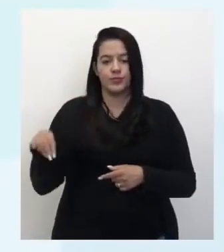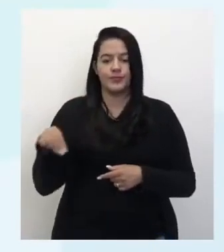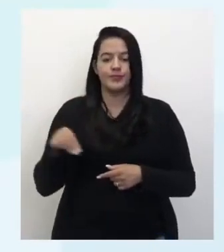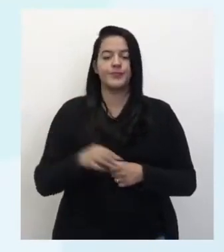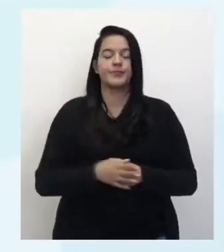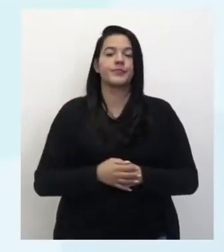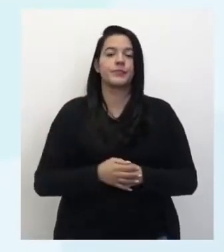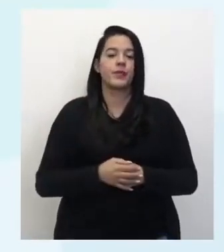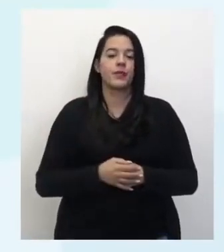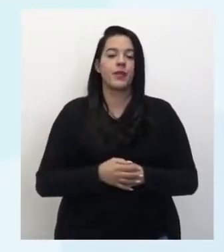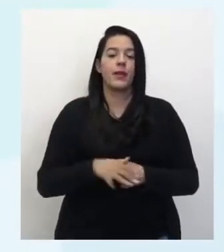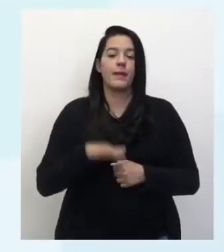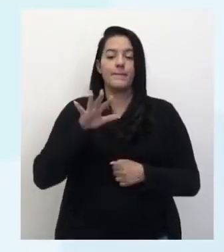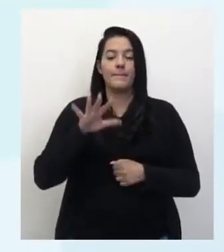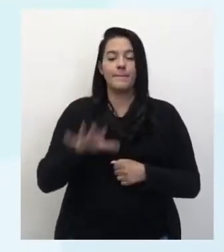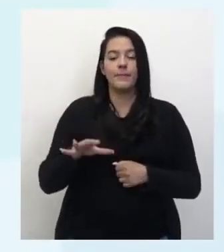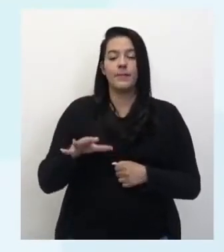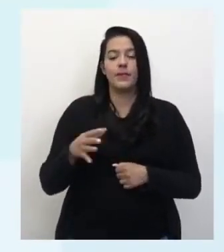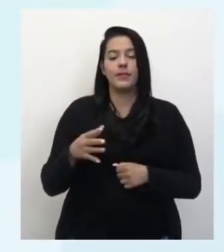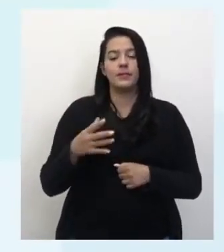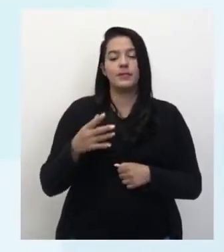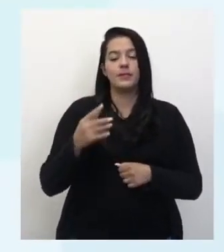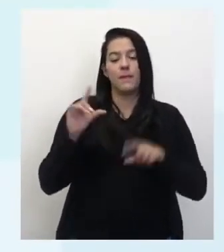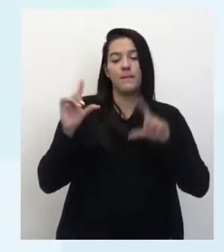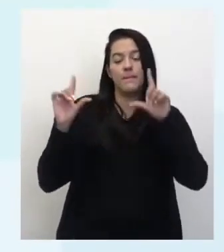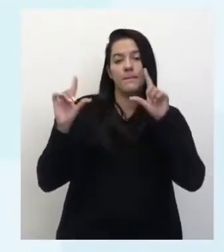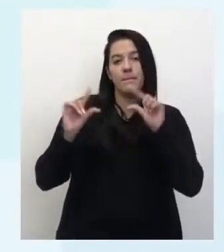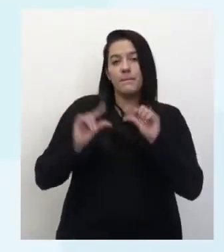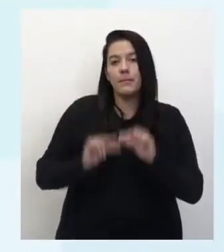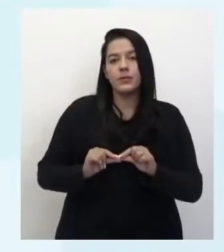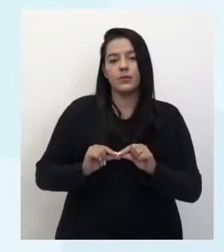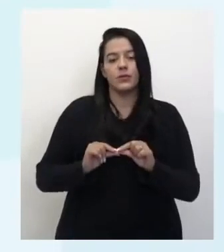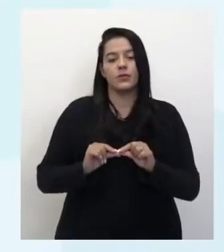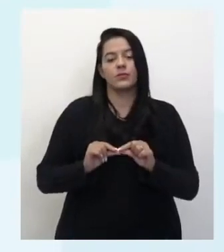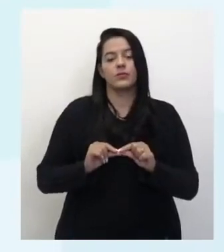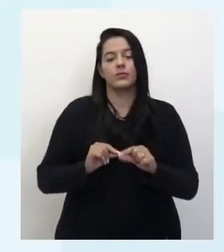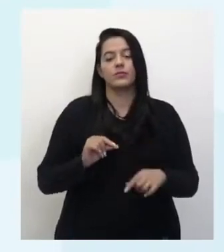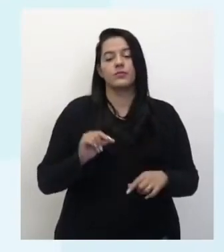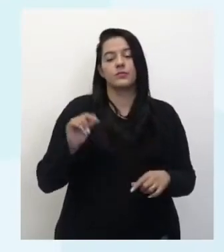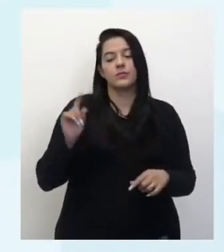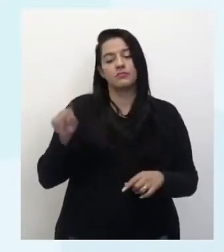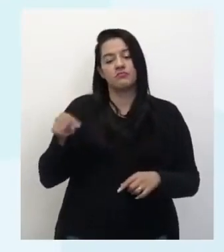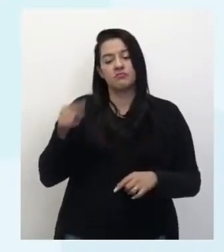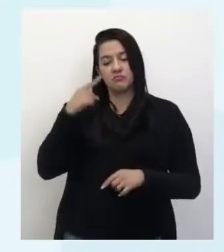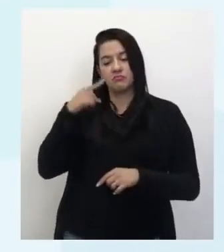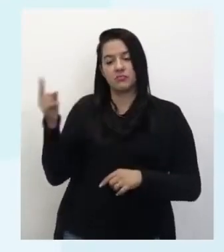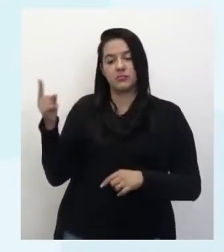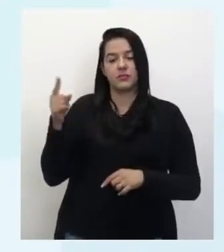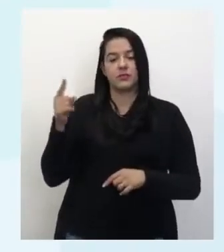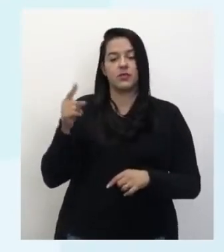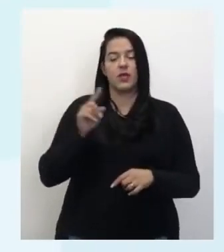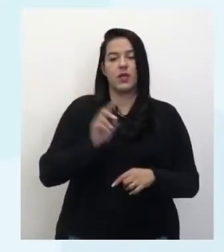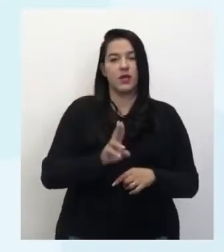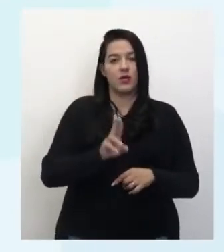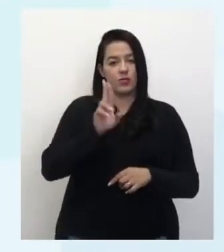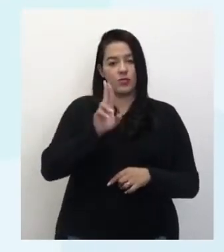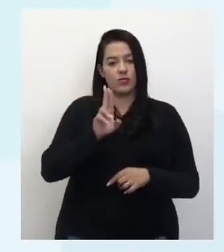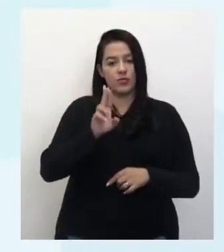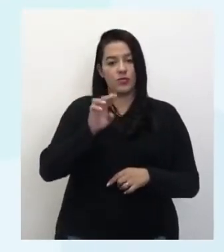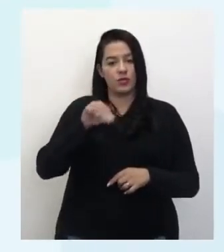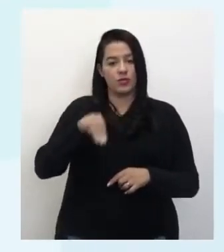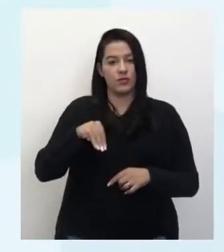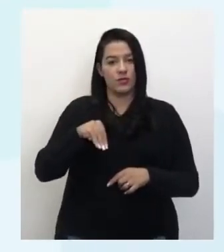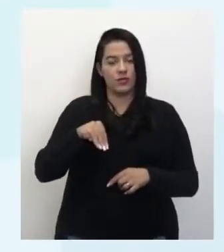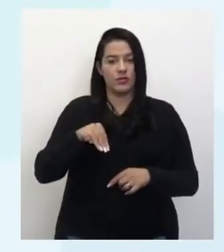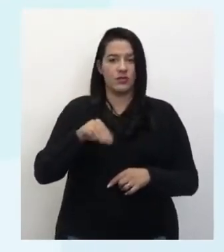E um micrometro, que é esse que aparece aí, que parece um Uzinho e um M. Tá vendo? Isso aí é uma letra grega, chamada